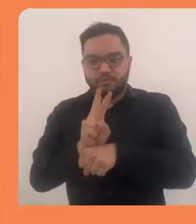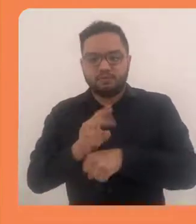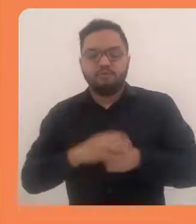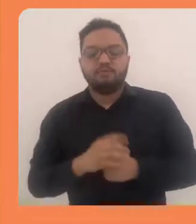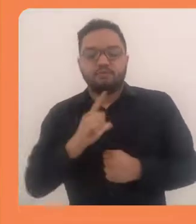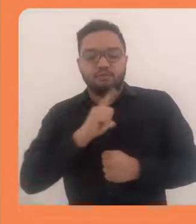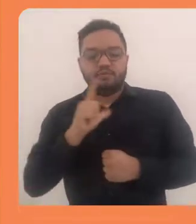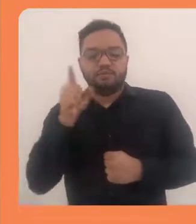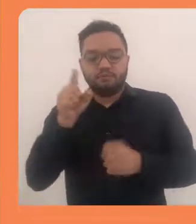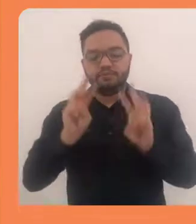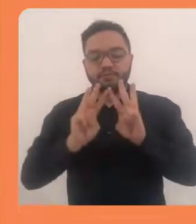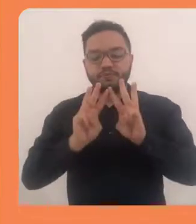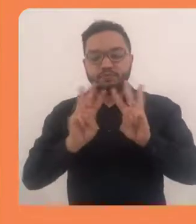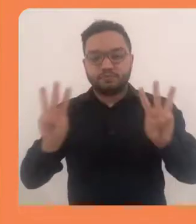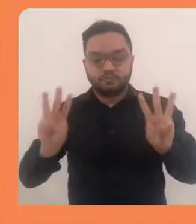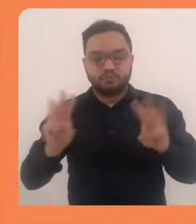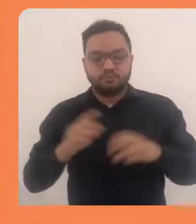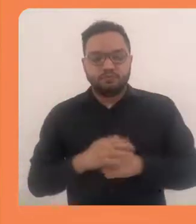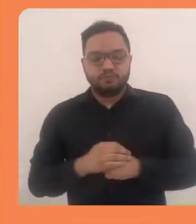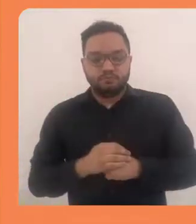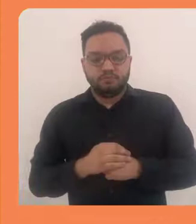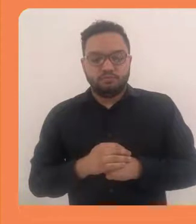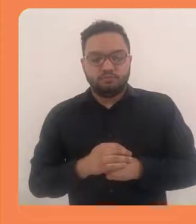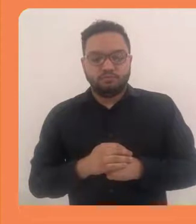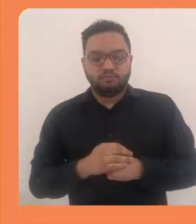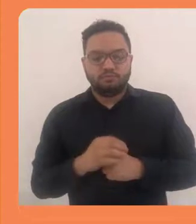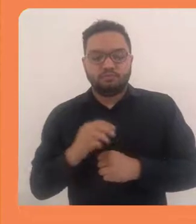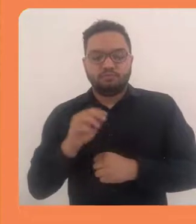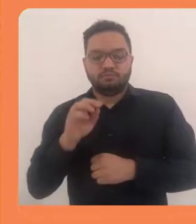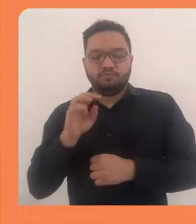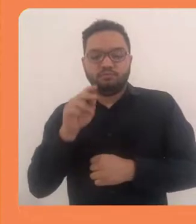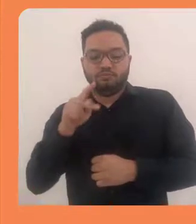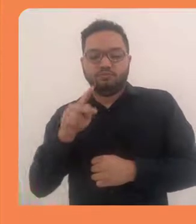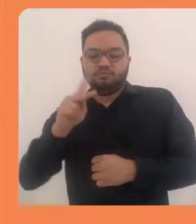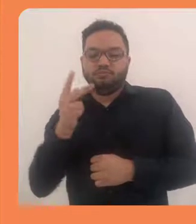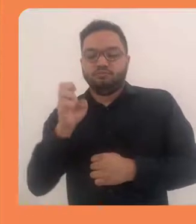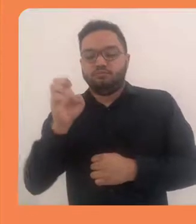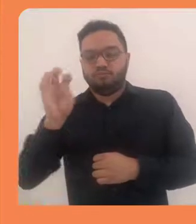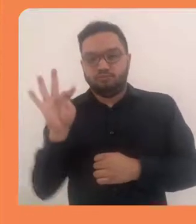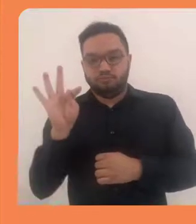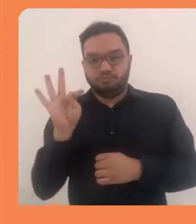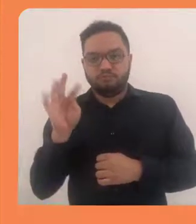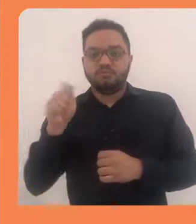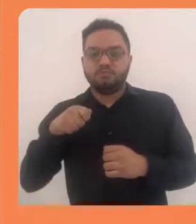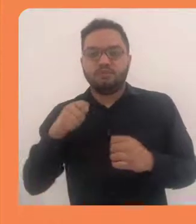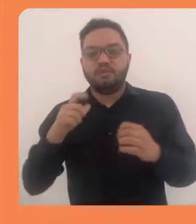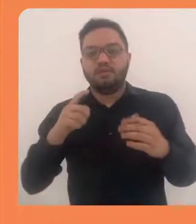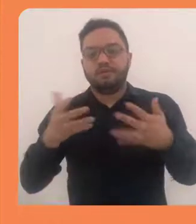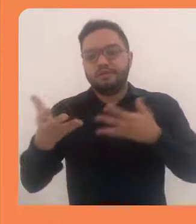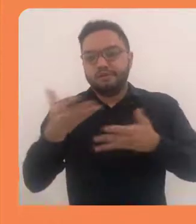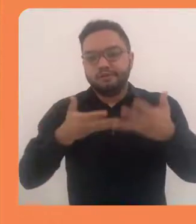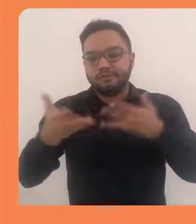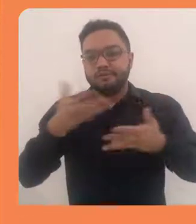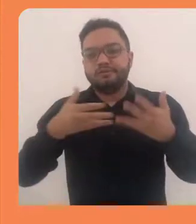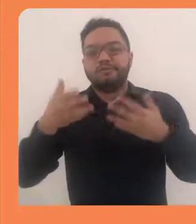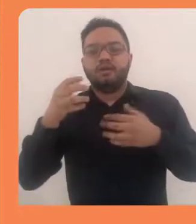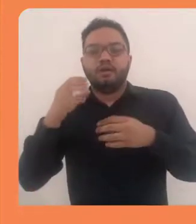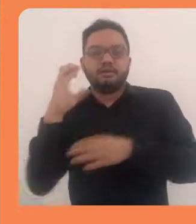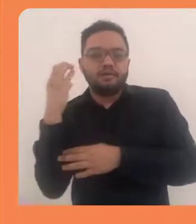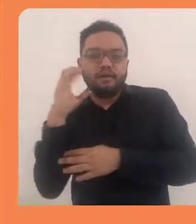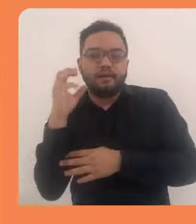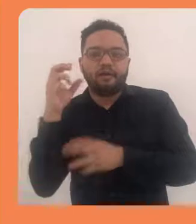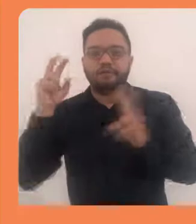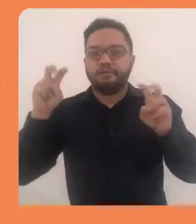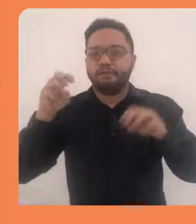incluir essa soma de vetores, essa simulação. Existe esse site aqui, PHET,